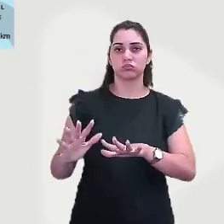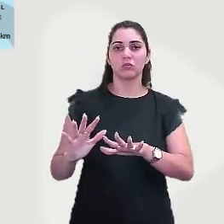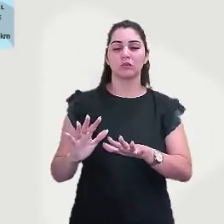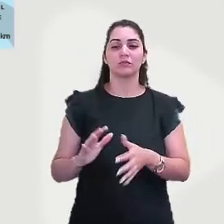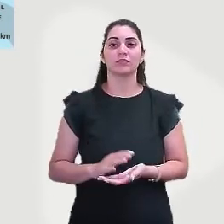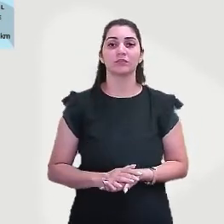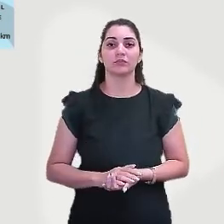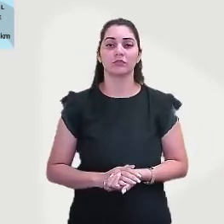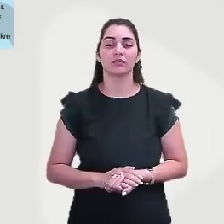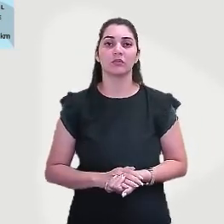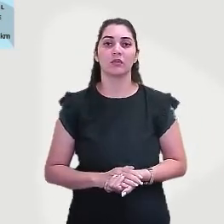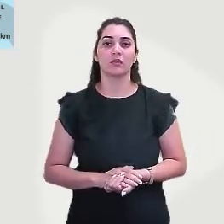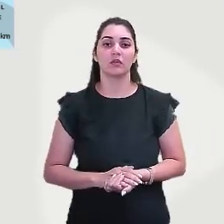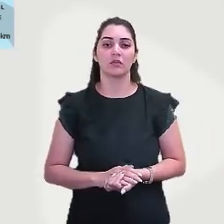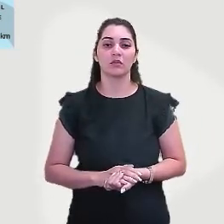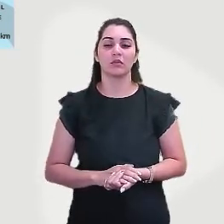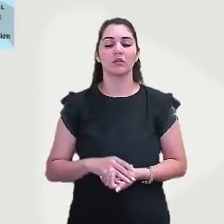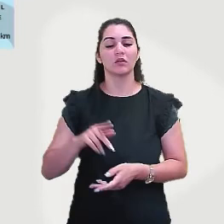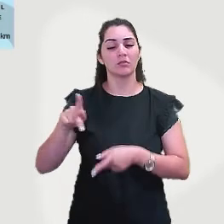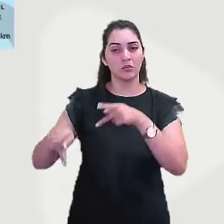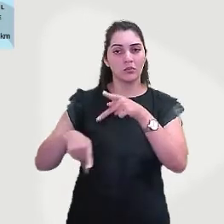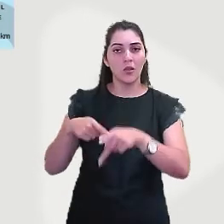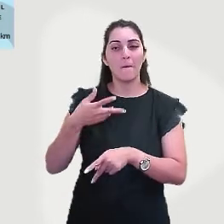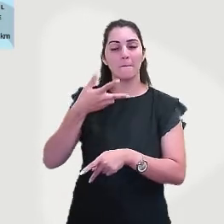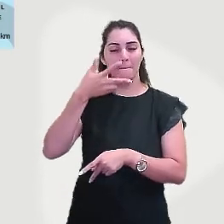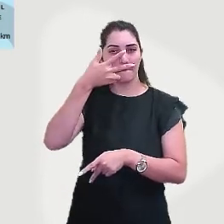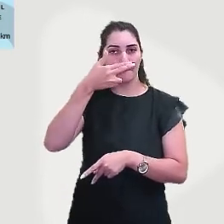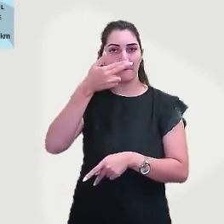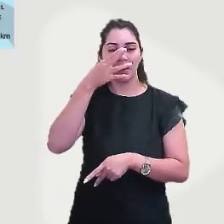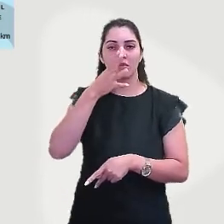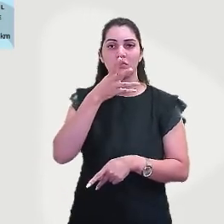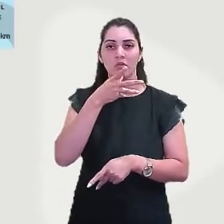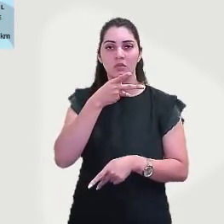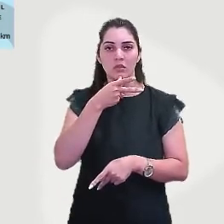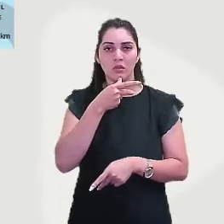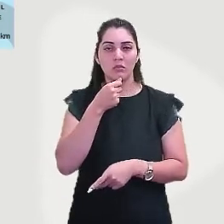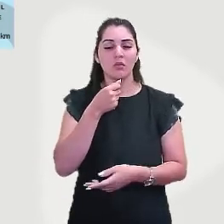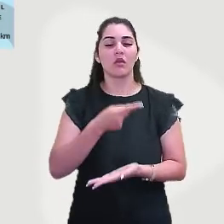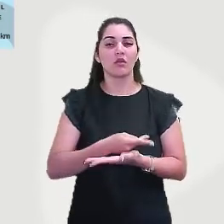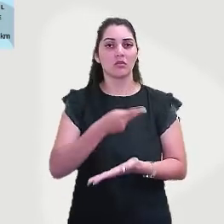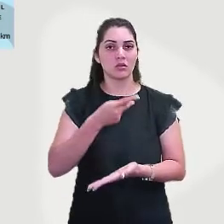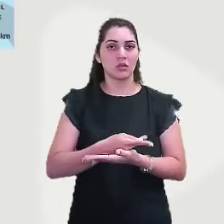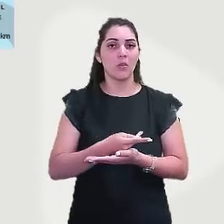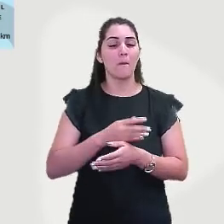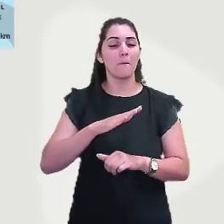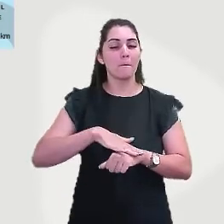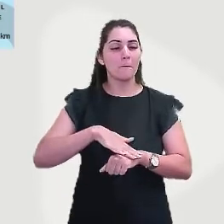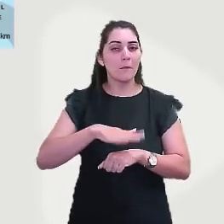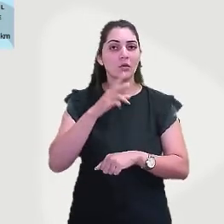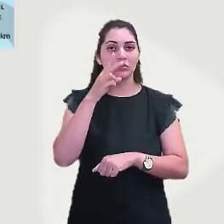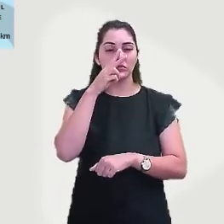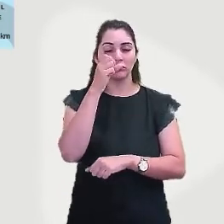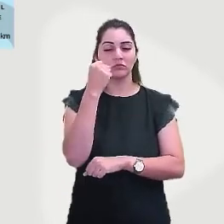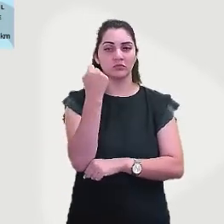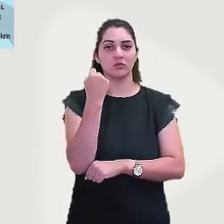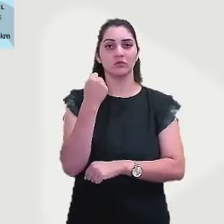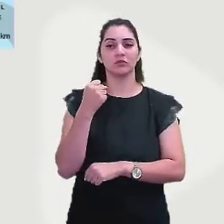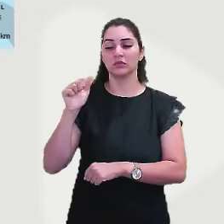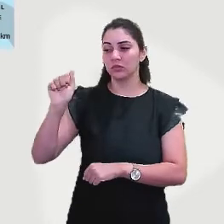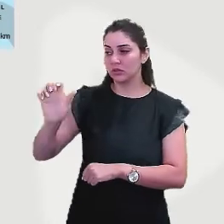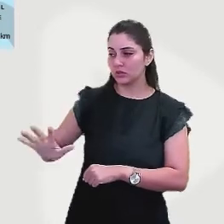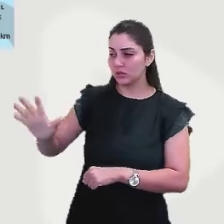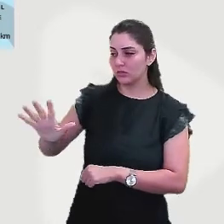quer dizer, a população, a urbanização mesmo, tardia, mas ela ocorreu e ocorreu muito forte na América Latina.